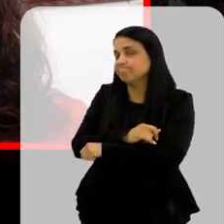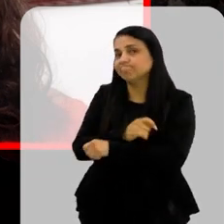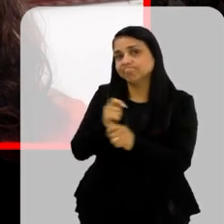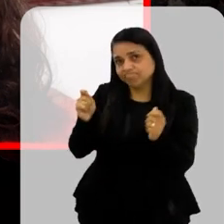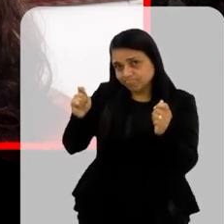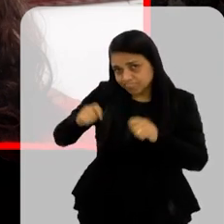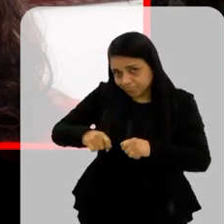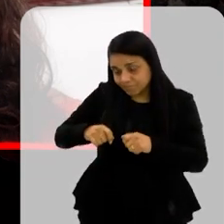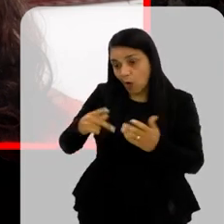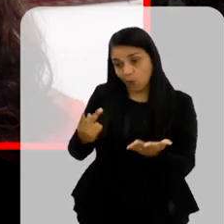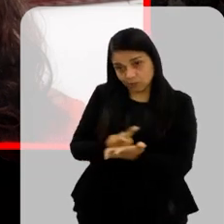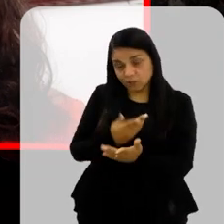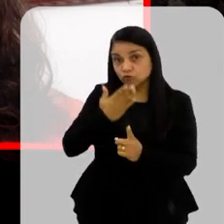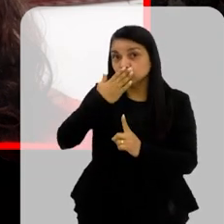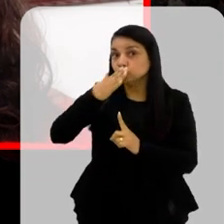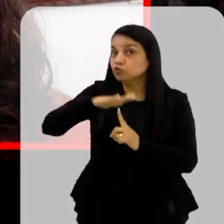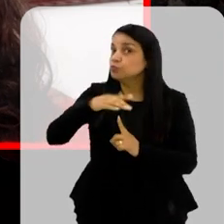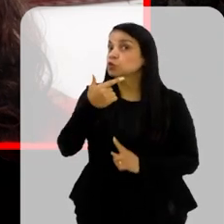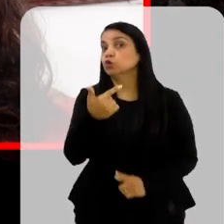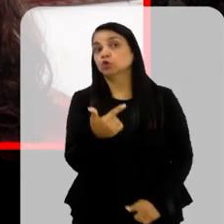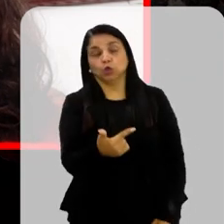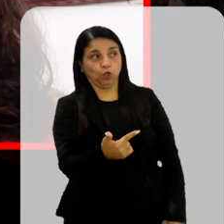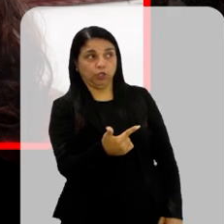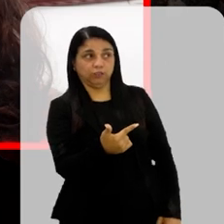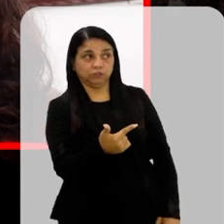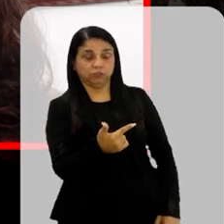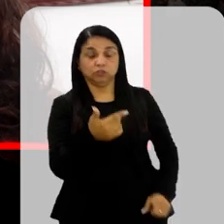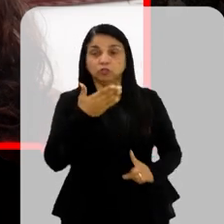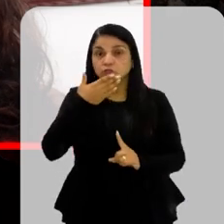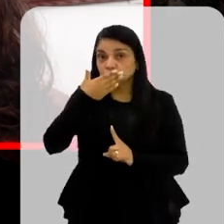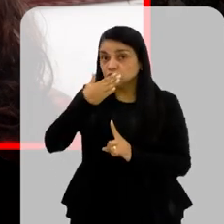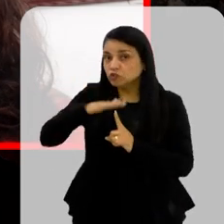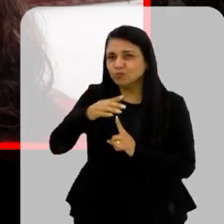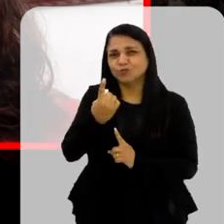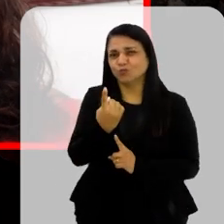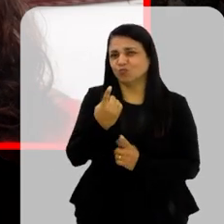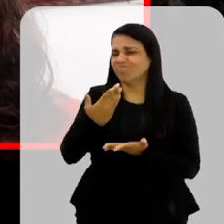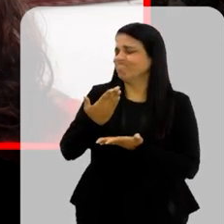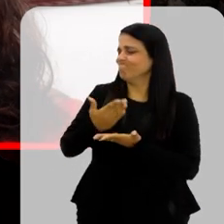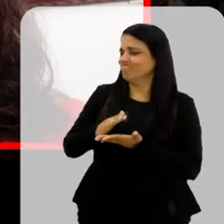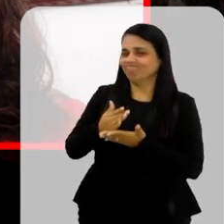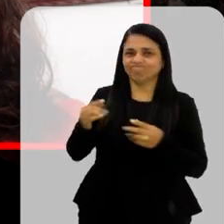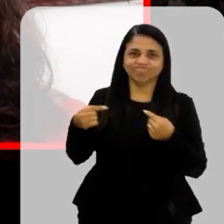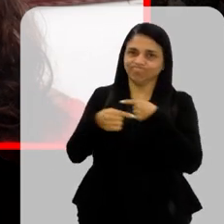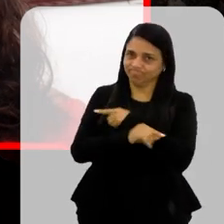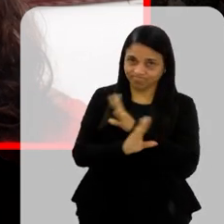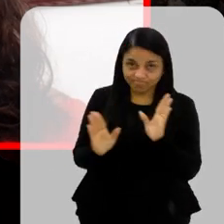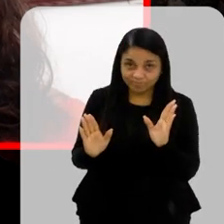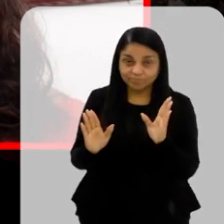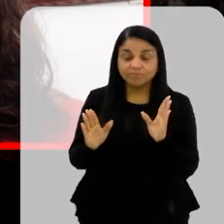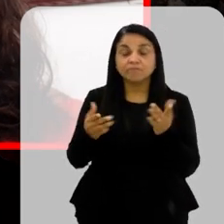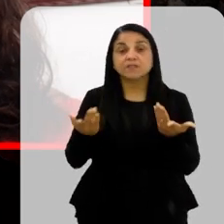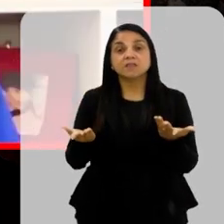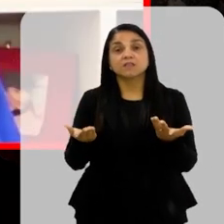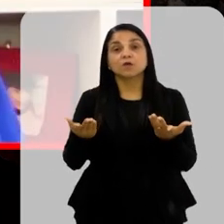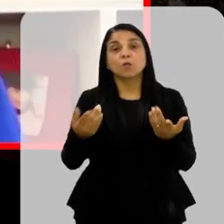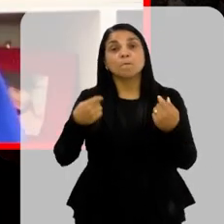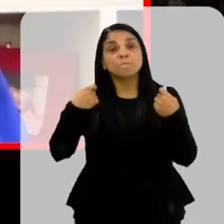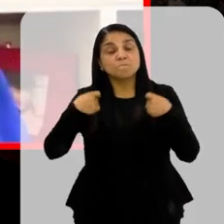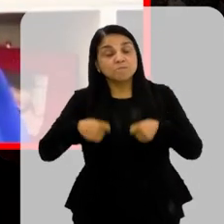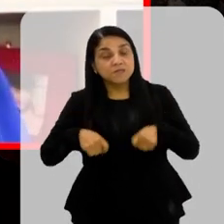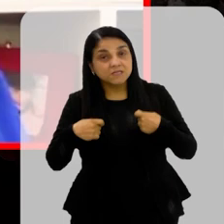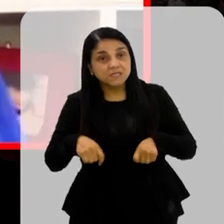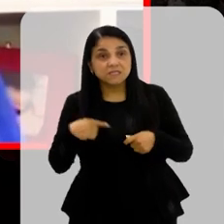Do tipo 2 Sim Do tipo 1 não tem nada a ver Sim Então, assim, é isso que a gente